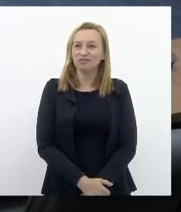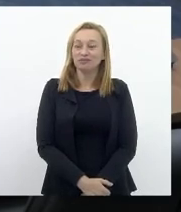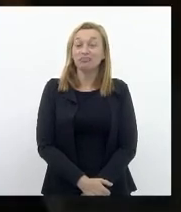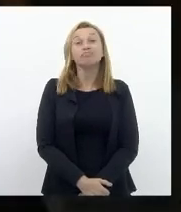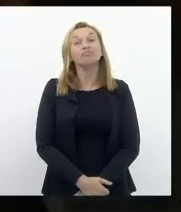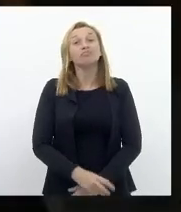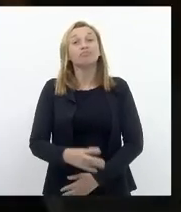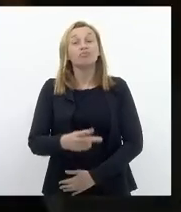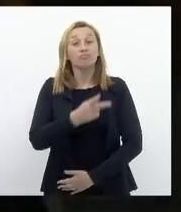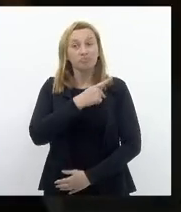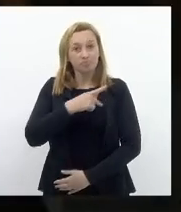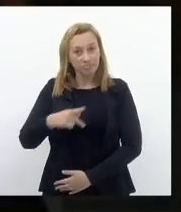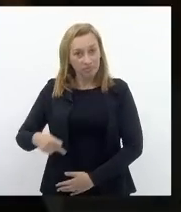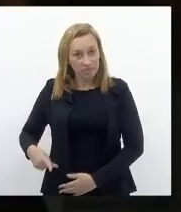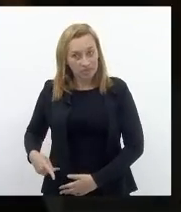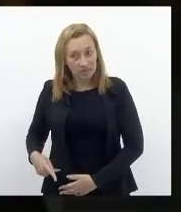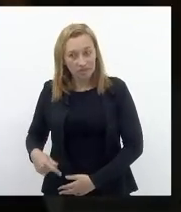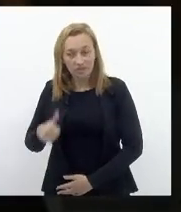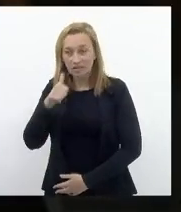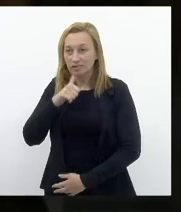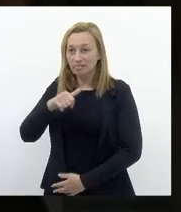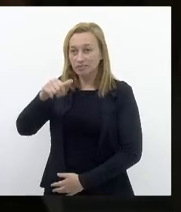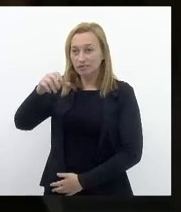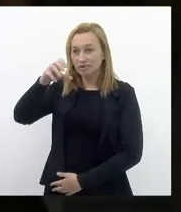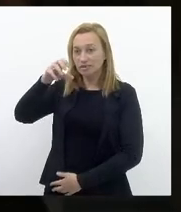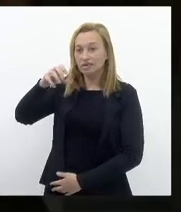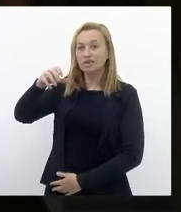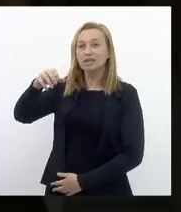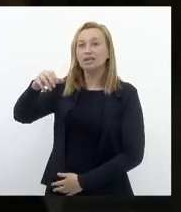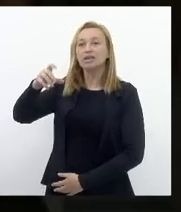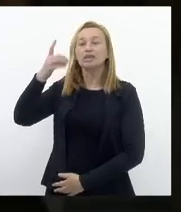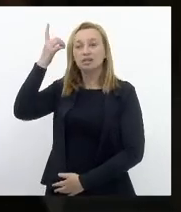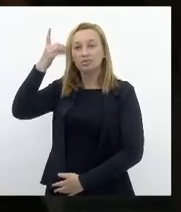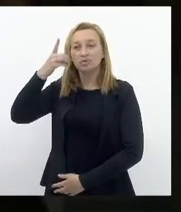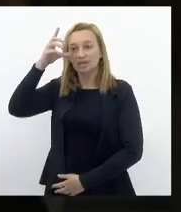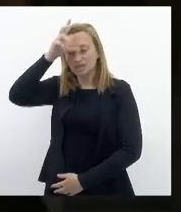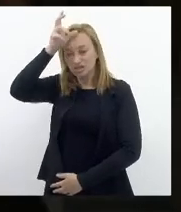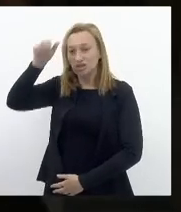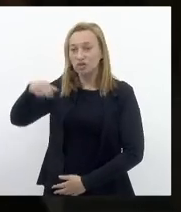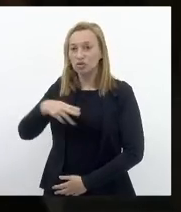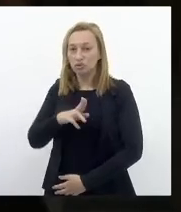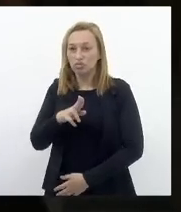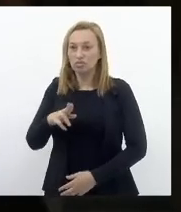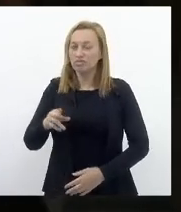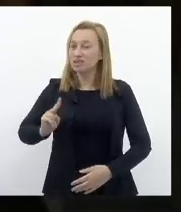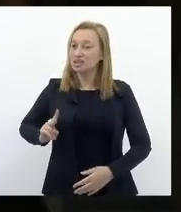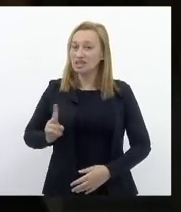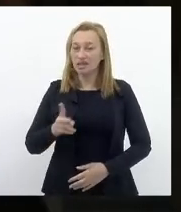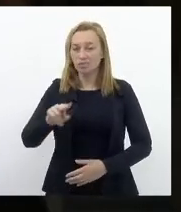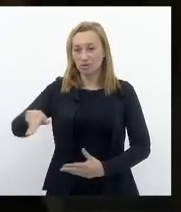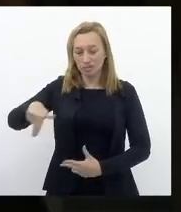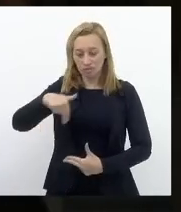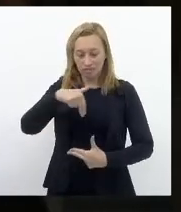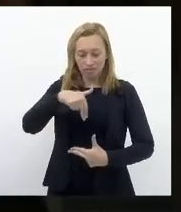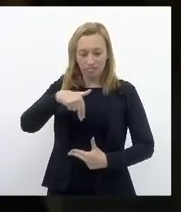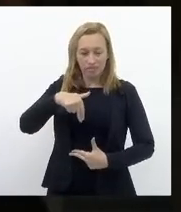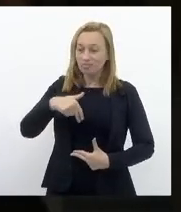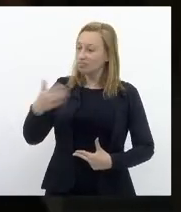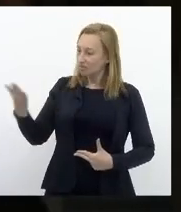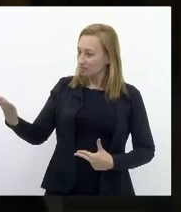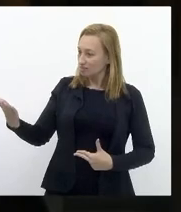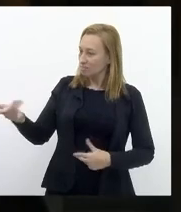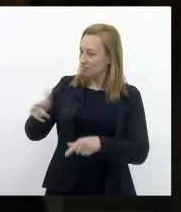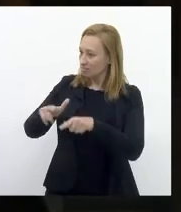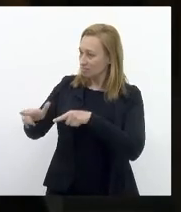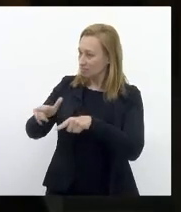Senhora presidente Deputada Tia Ju Sempre que subo Essa tribuna E Vossa Excelência Está presidindo